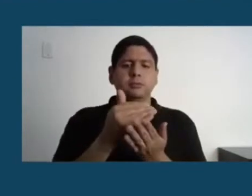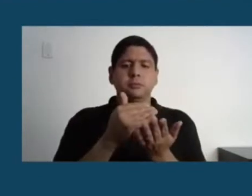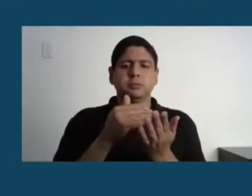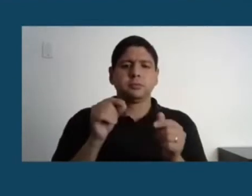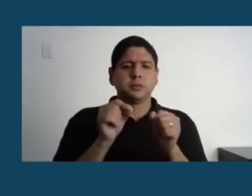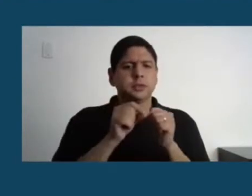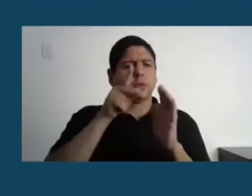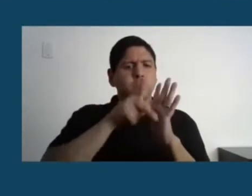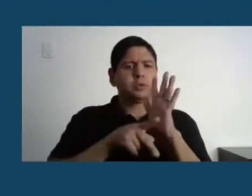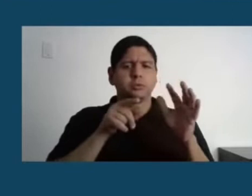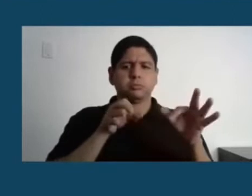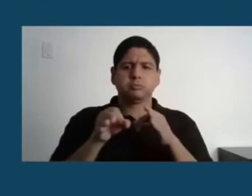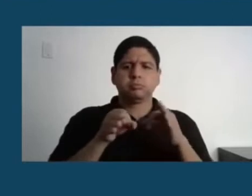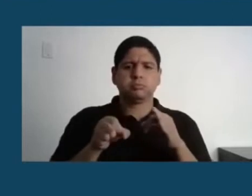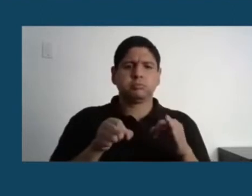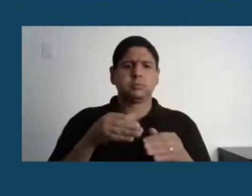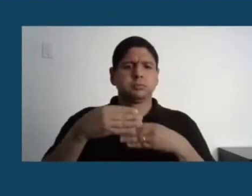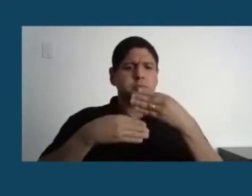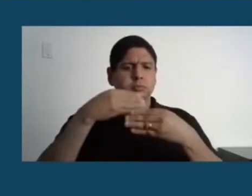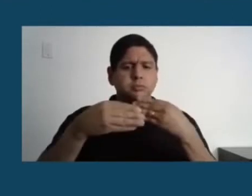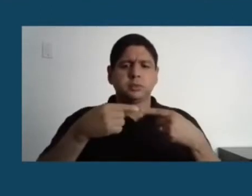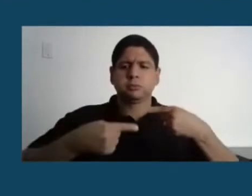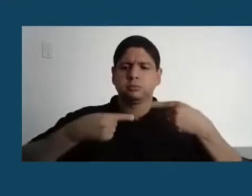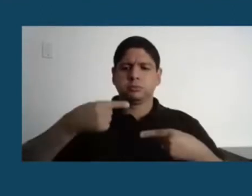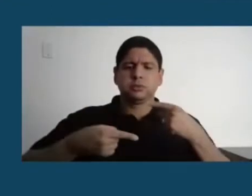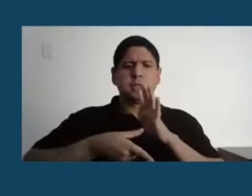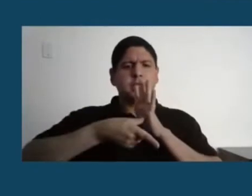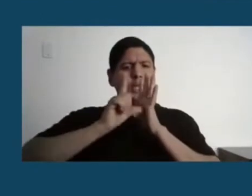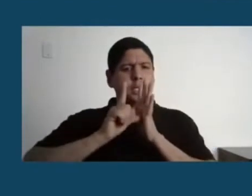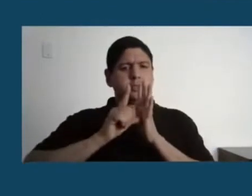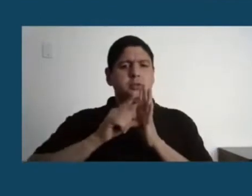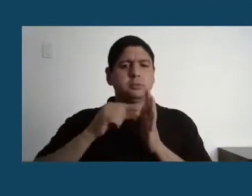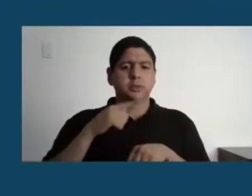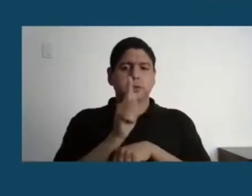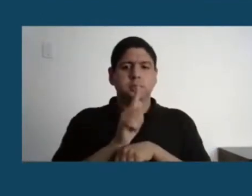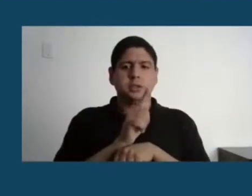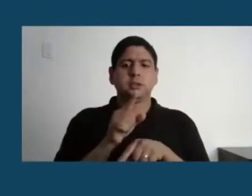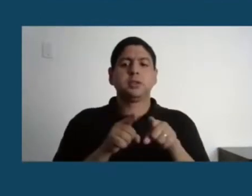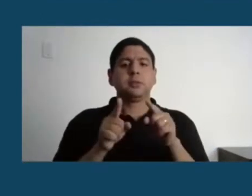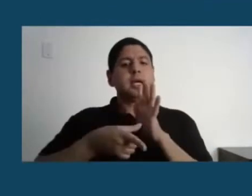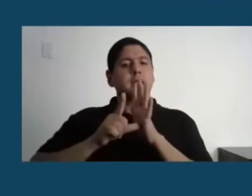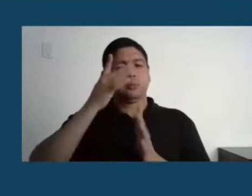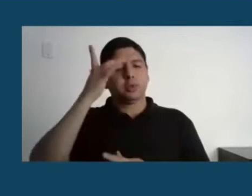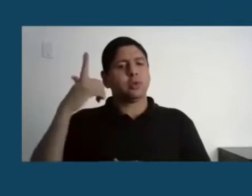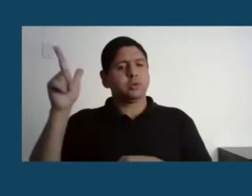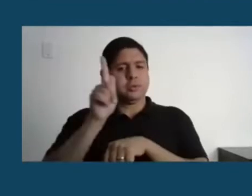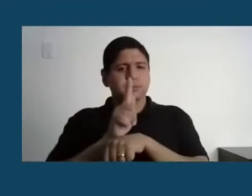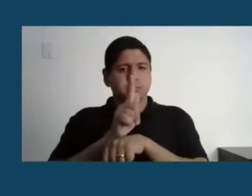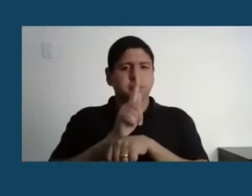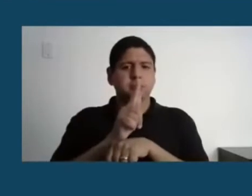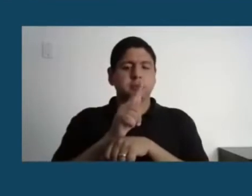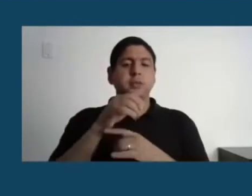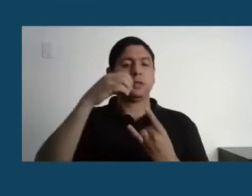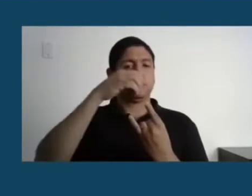que vem sendo discutido antes da minha gestão e, provavelmente, antes da gestão da Nise, a Fiocruz